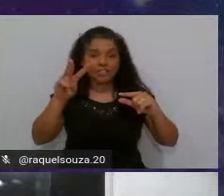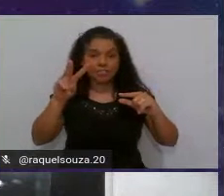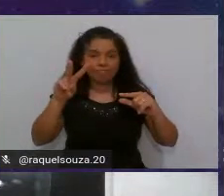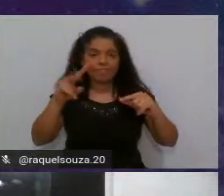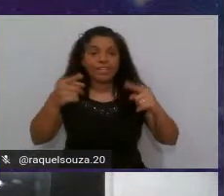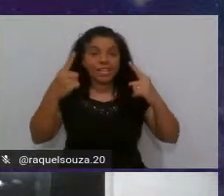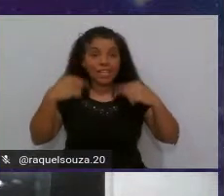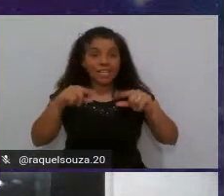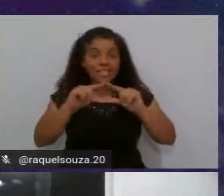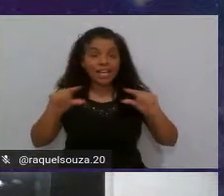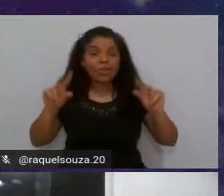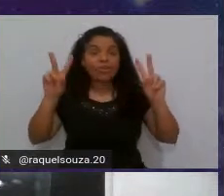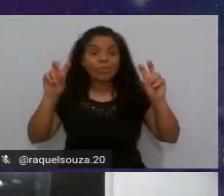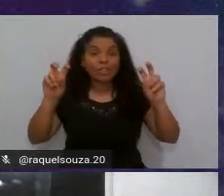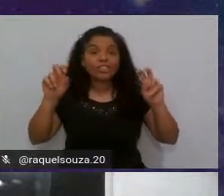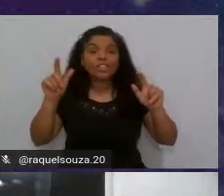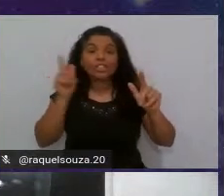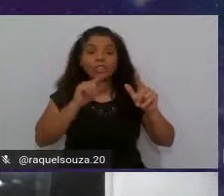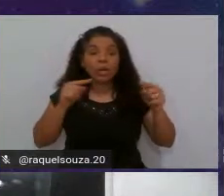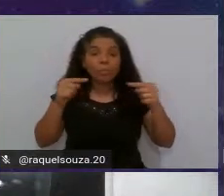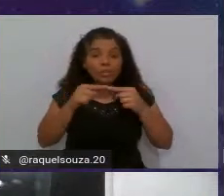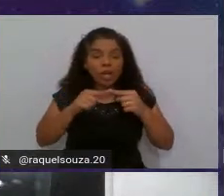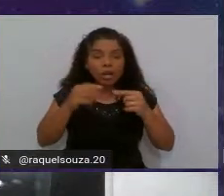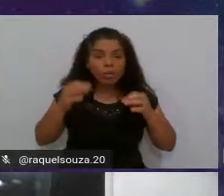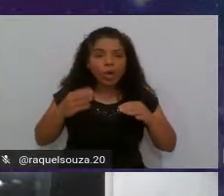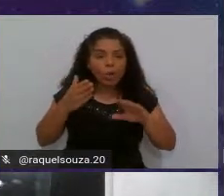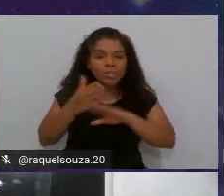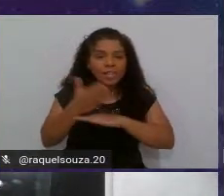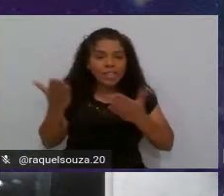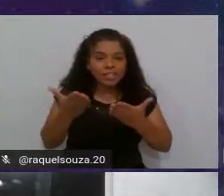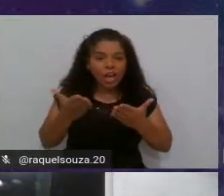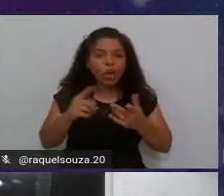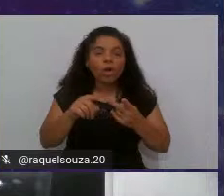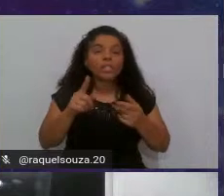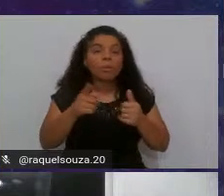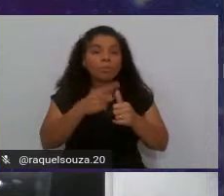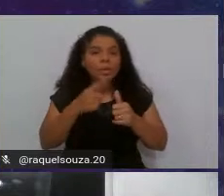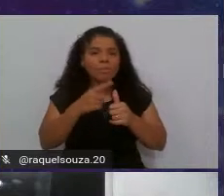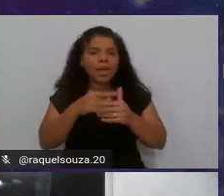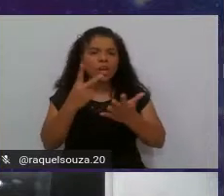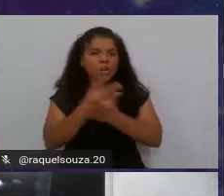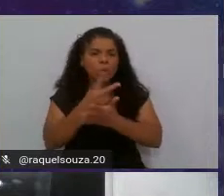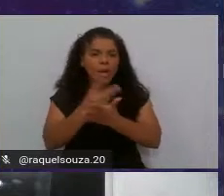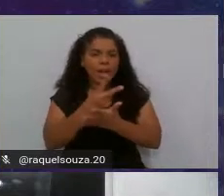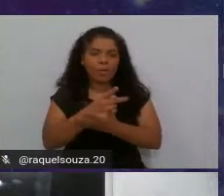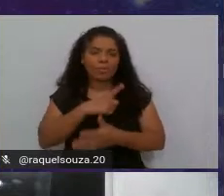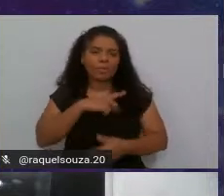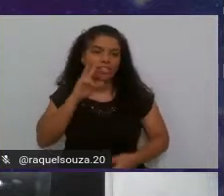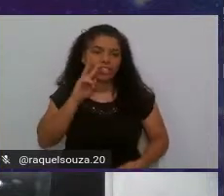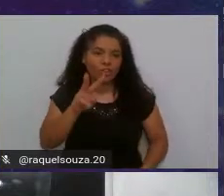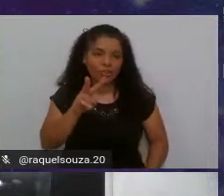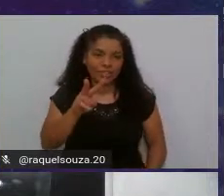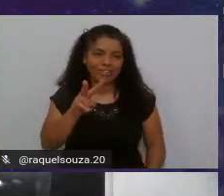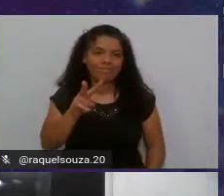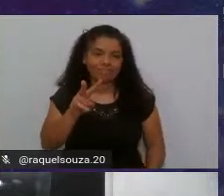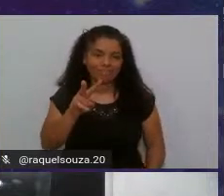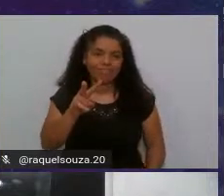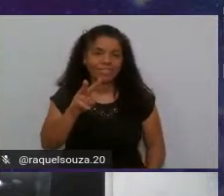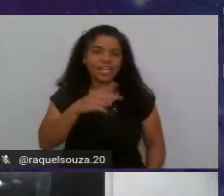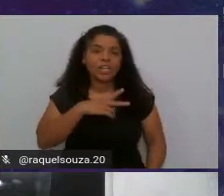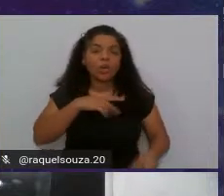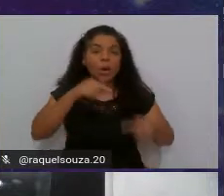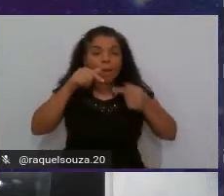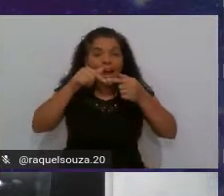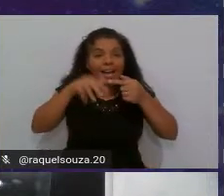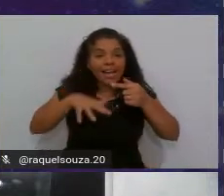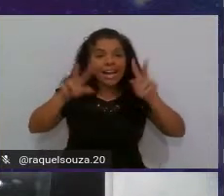temos um título, Obtém em mãos os acessos agora. Então, o primeiro erro que a gente encontra aqui, como a classe é de título,